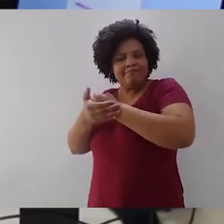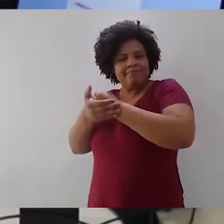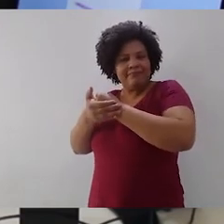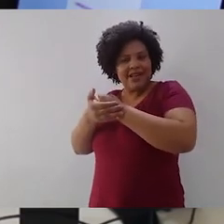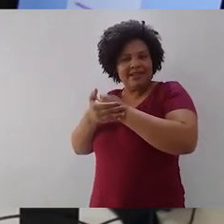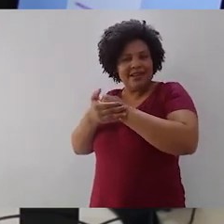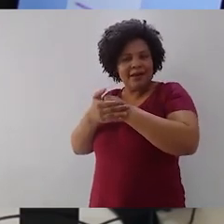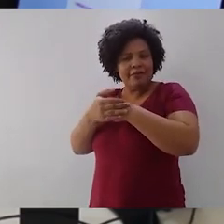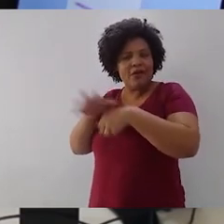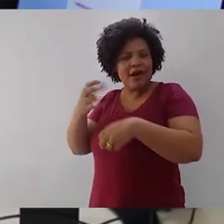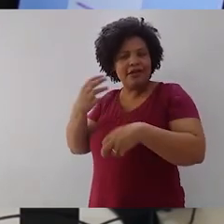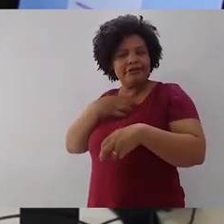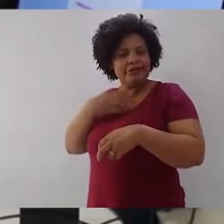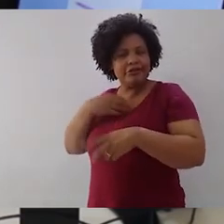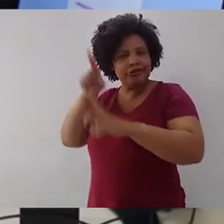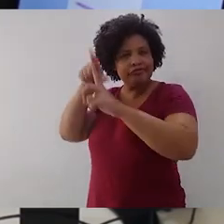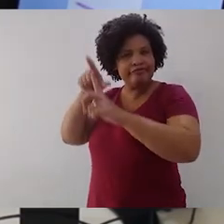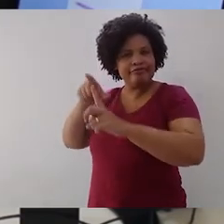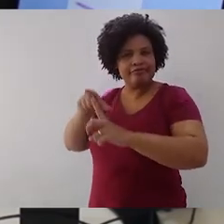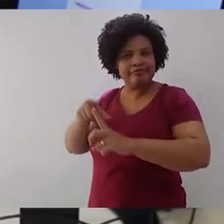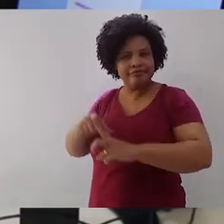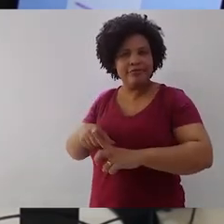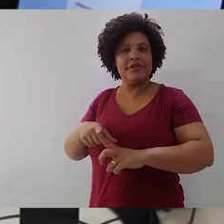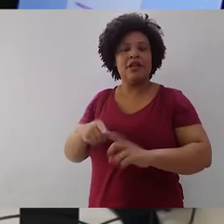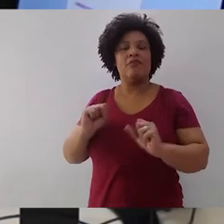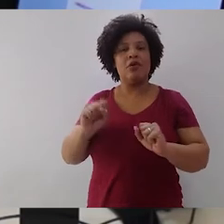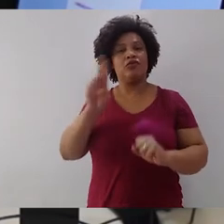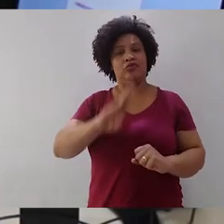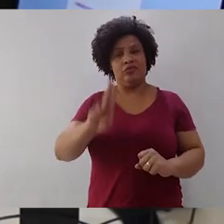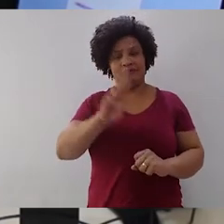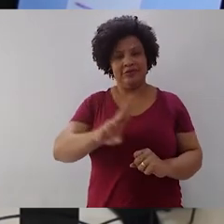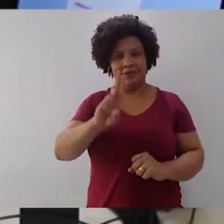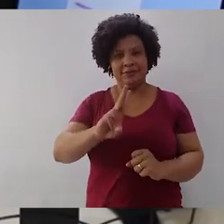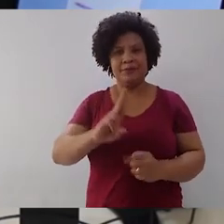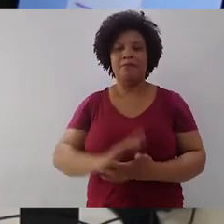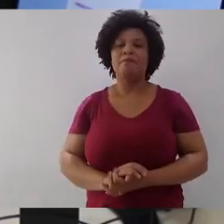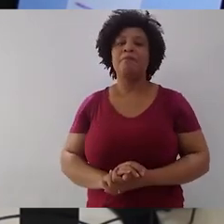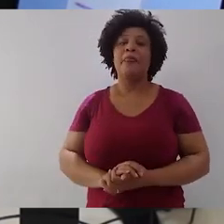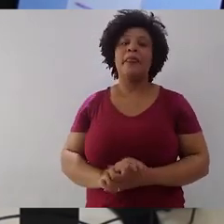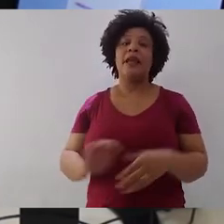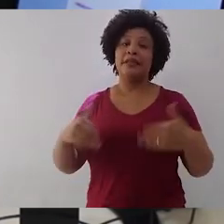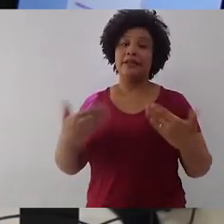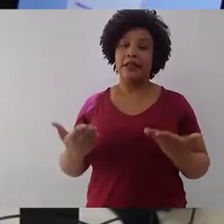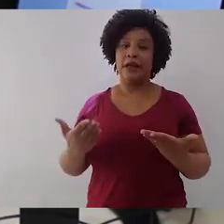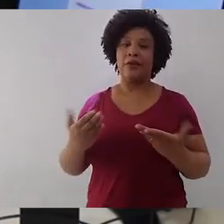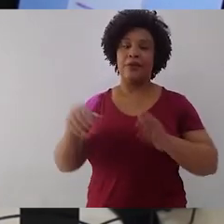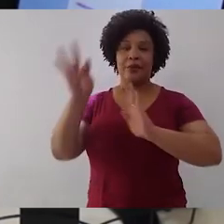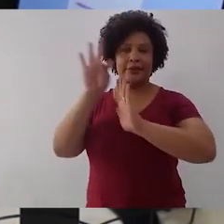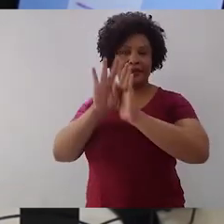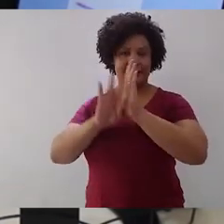ao sentido completo daquele texto. E isso deve ser usado por um escritor. Pois bem, criado o texto,